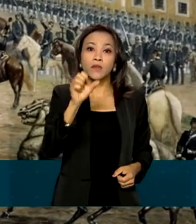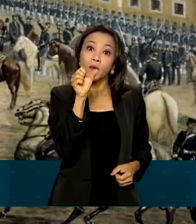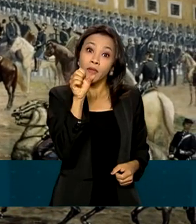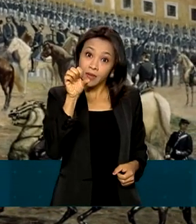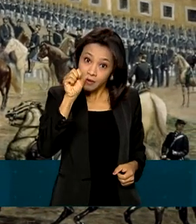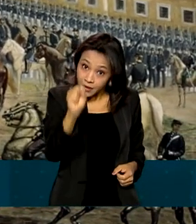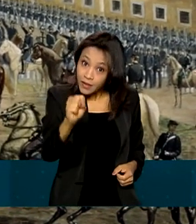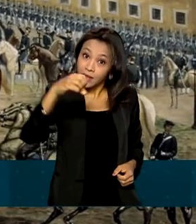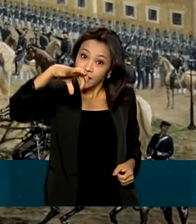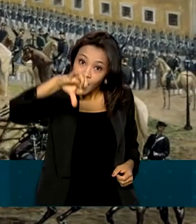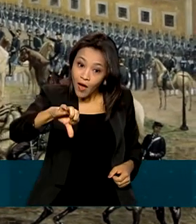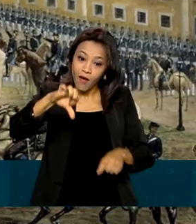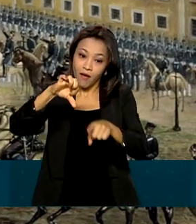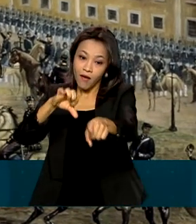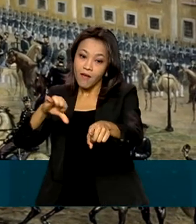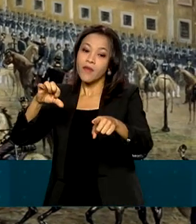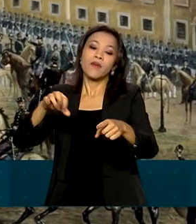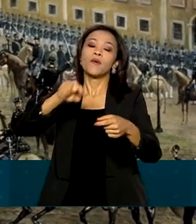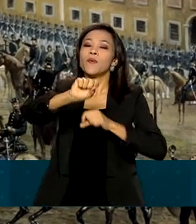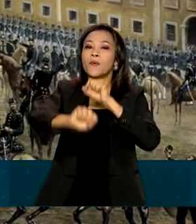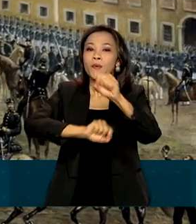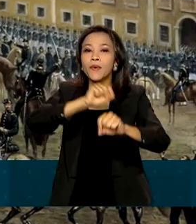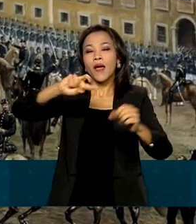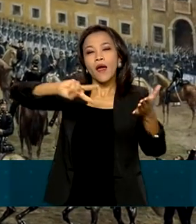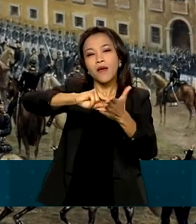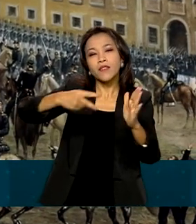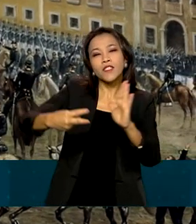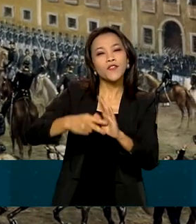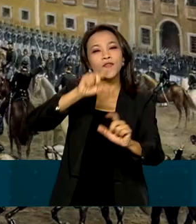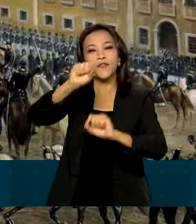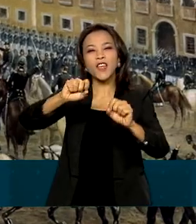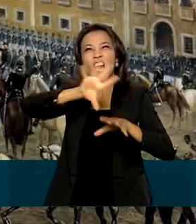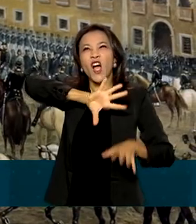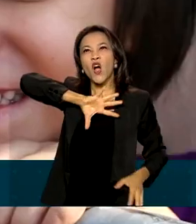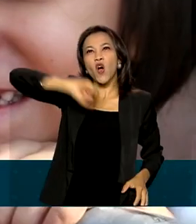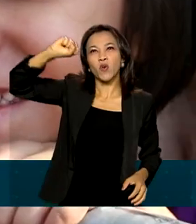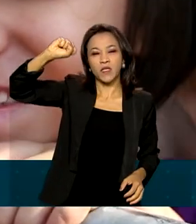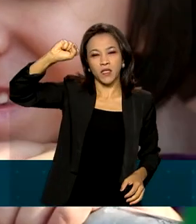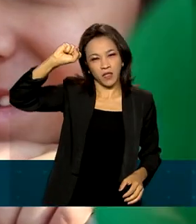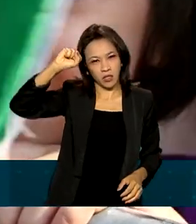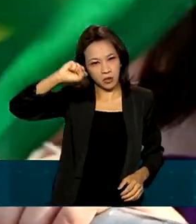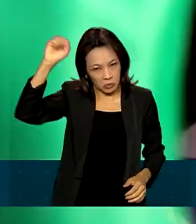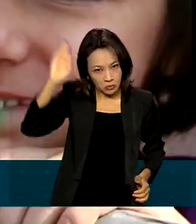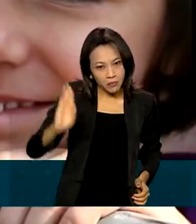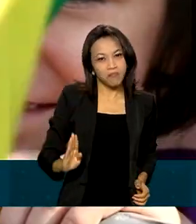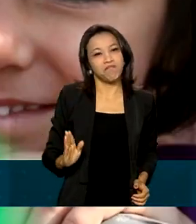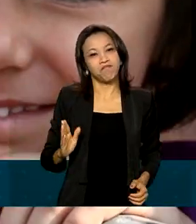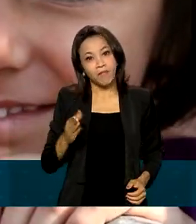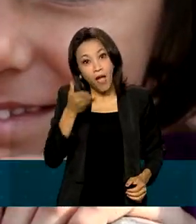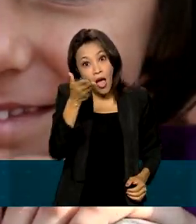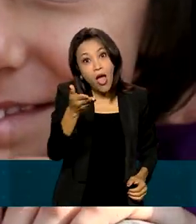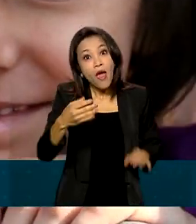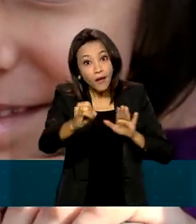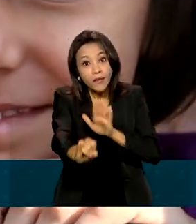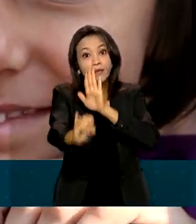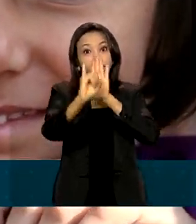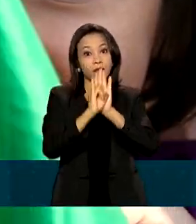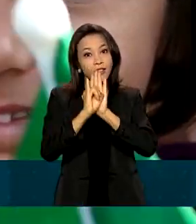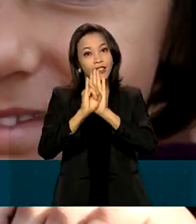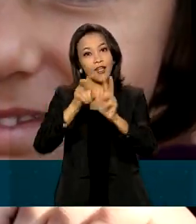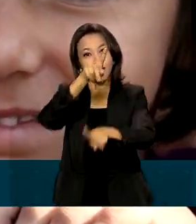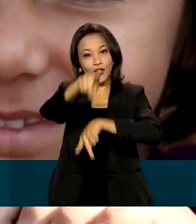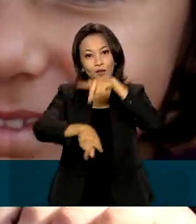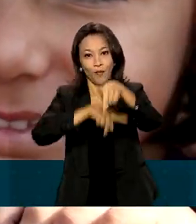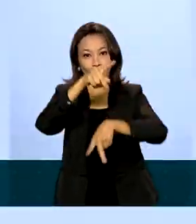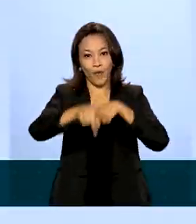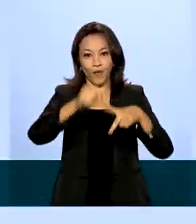para representar as conquistas e o momento histórico do nosso país. Ela é a identidade do povo